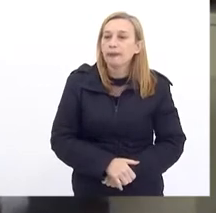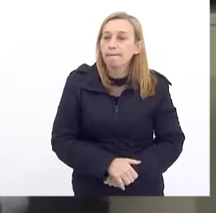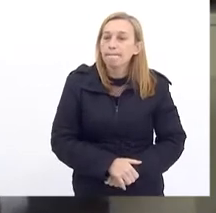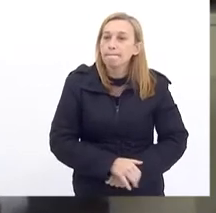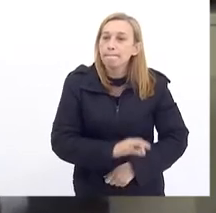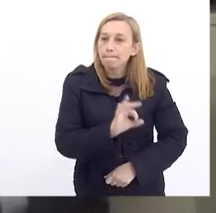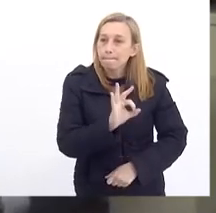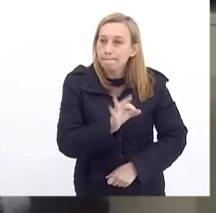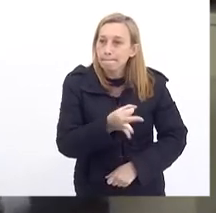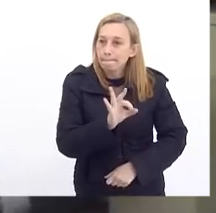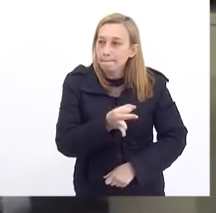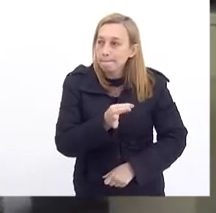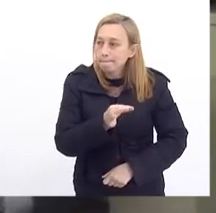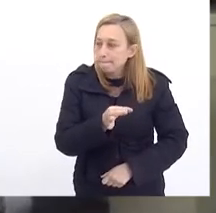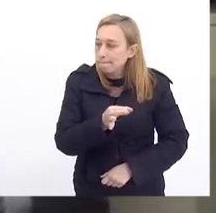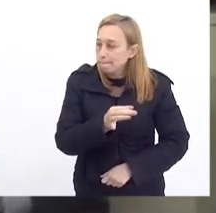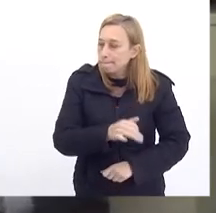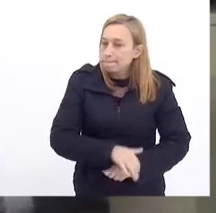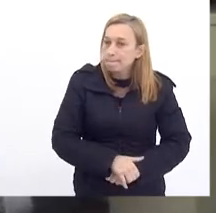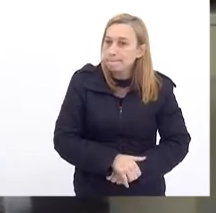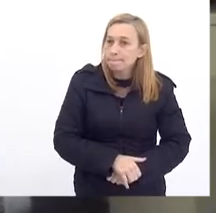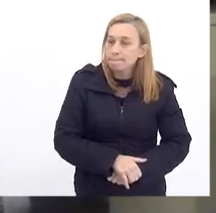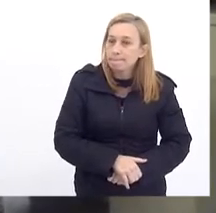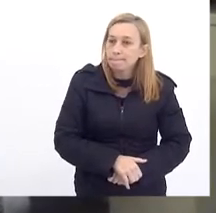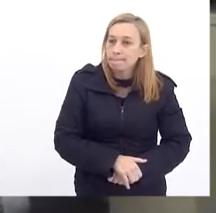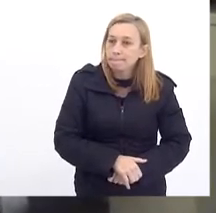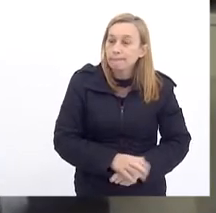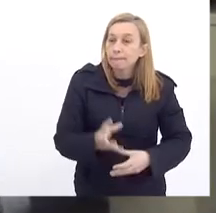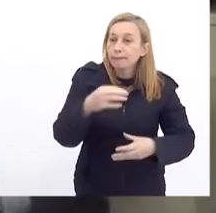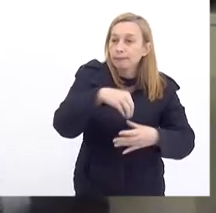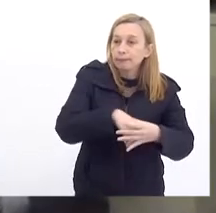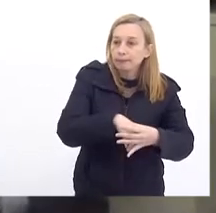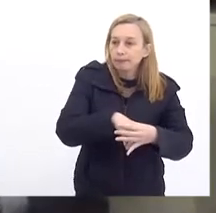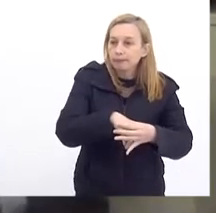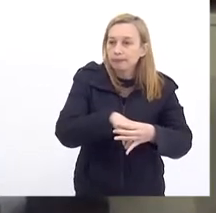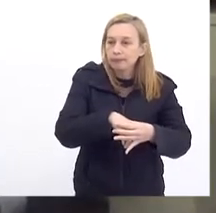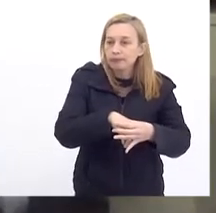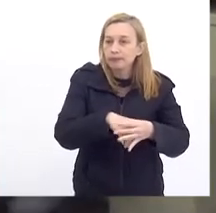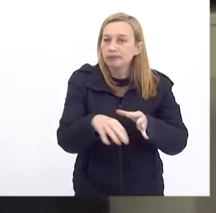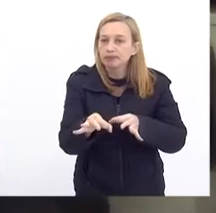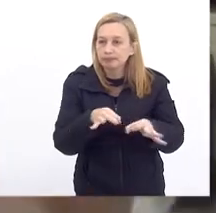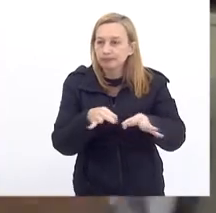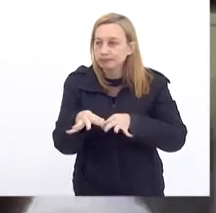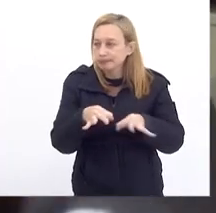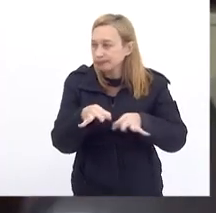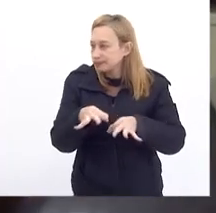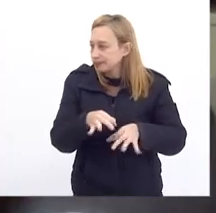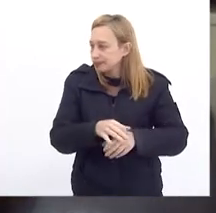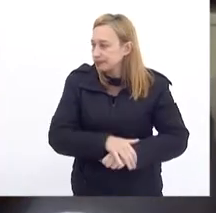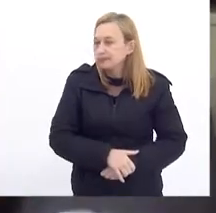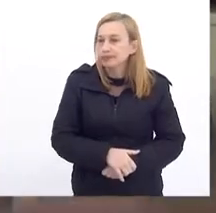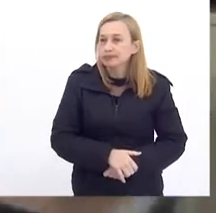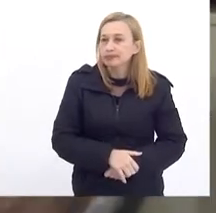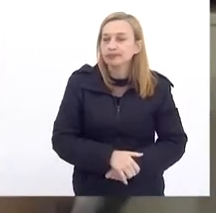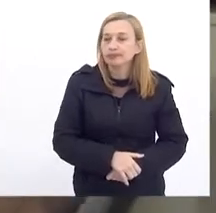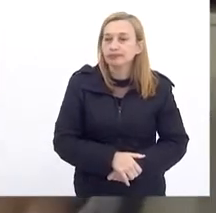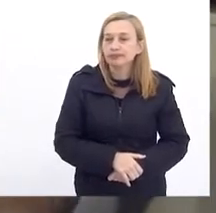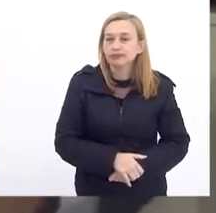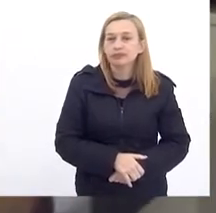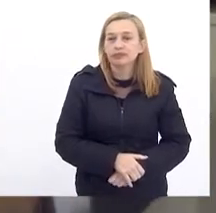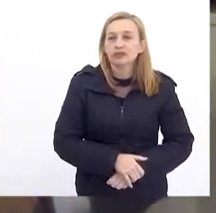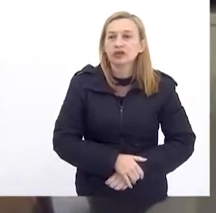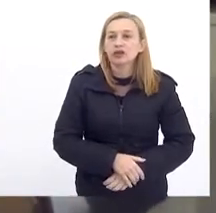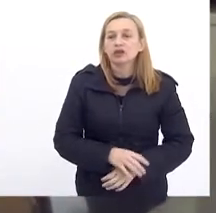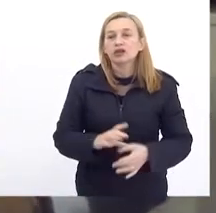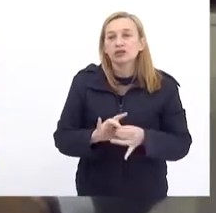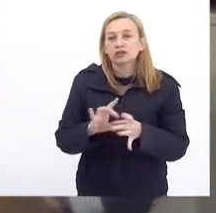Absorvida Essa recomposição Será absorvida Dentro daquilo Que foi planejado Então Eu passo a palavra Para